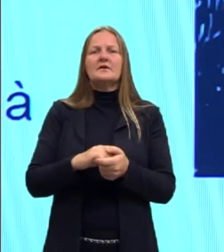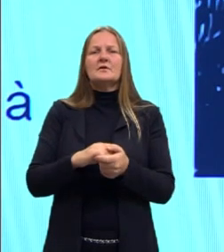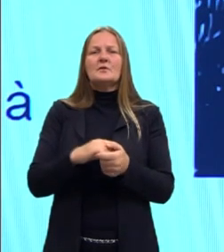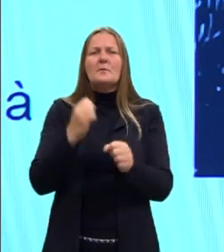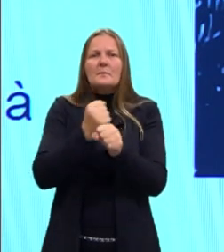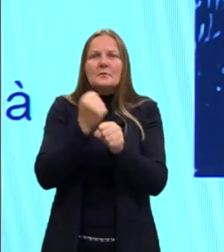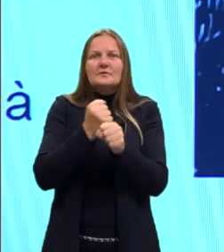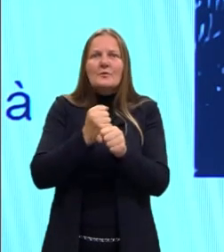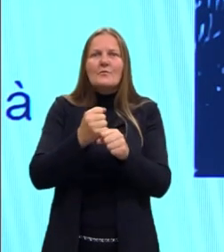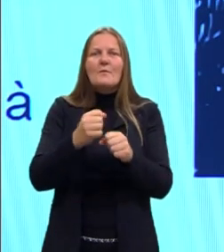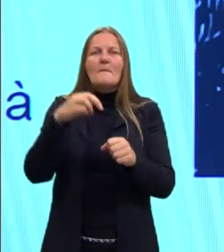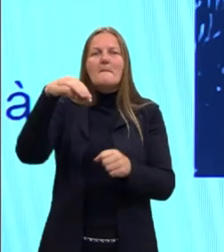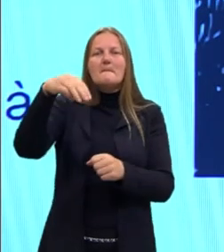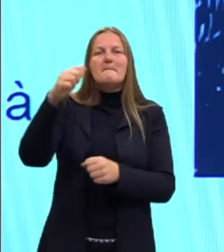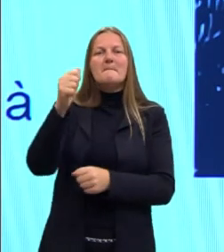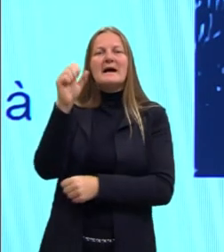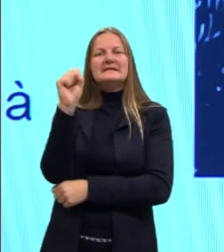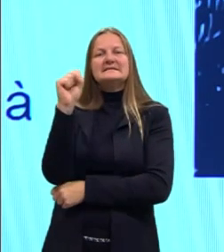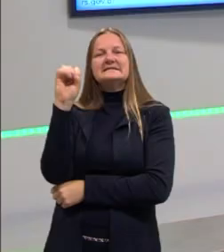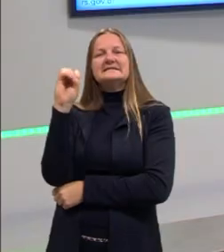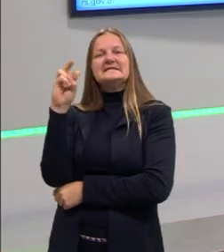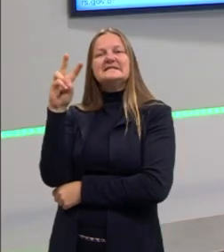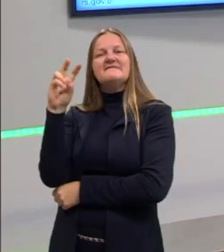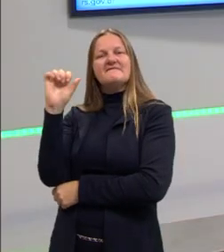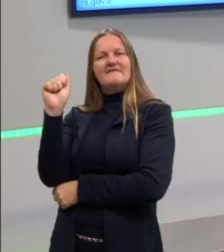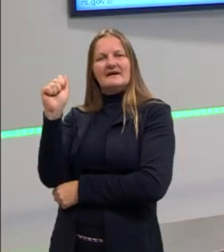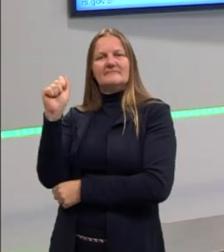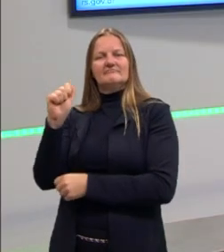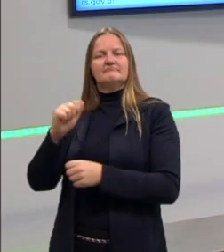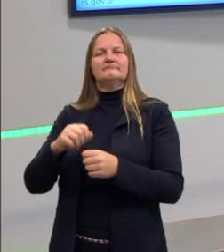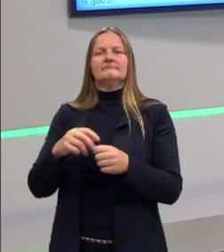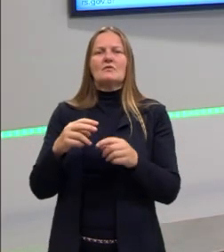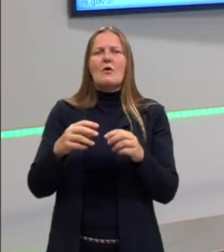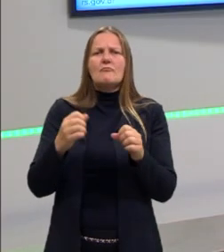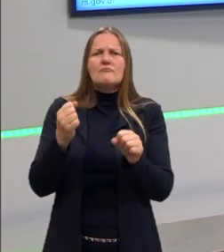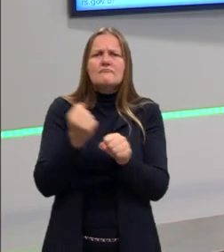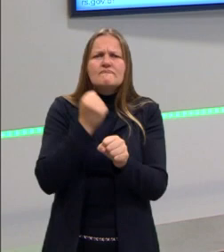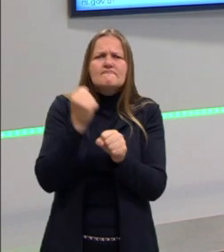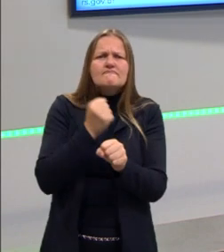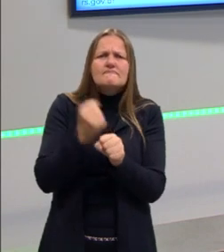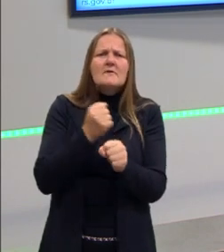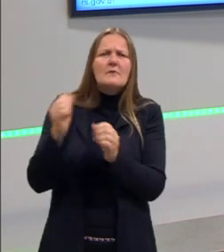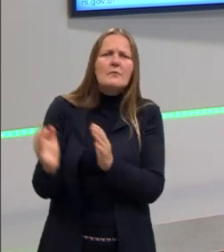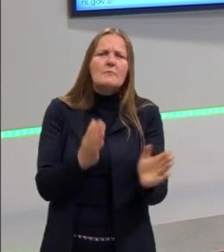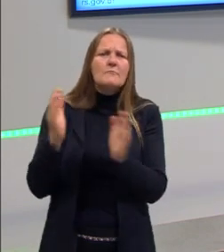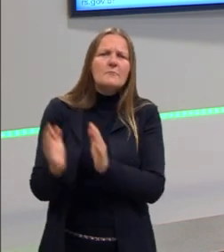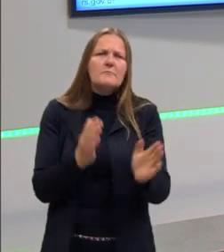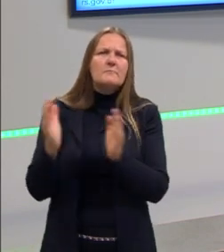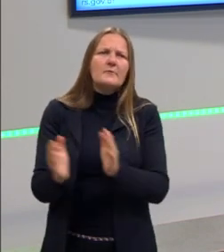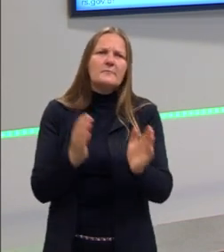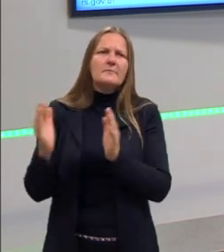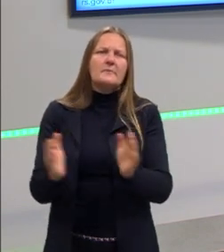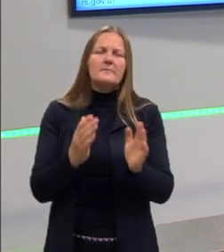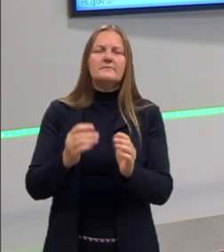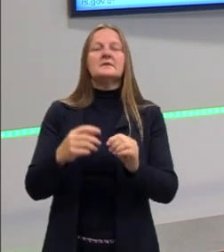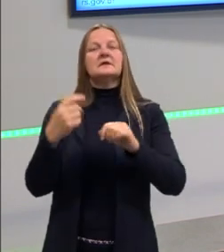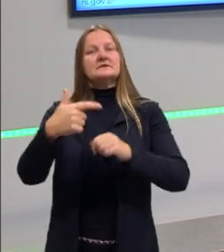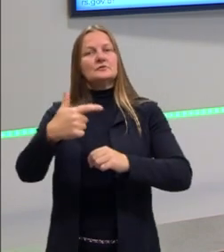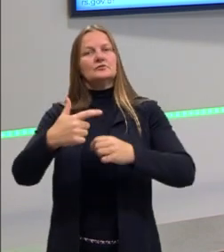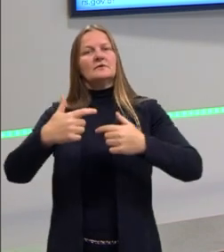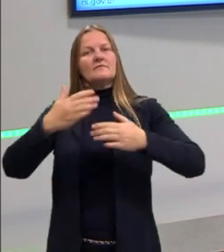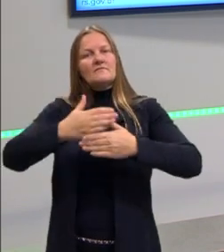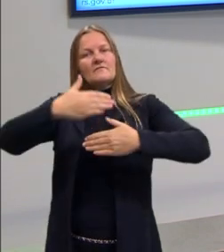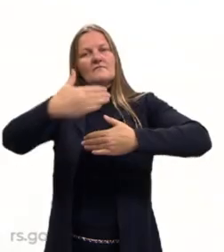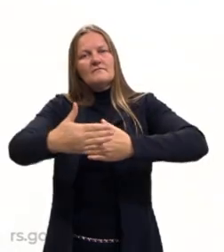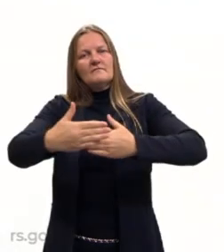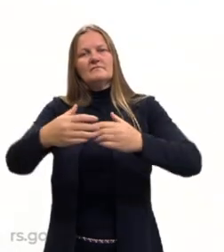é... Essa produção em massa que vai ser colocada a partir da segunda revolução industrial, segunda fase,